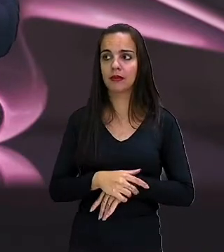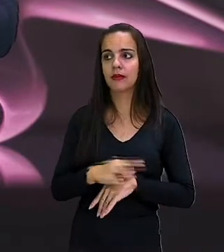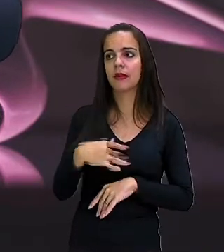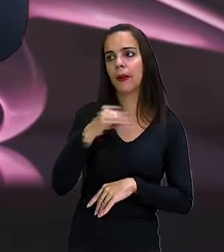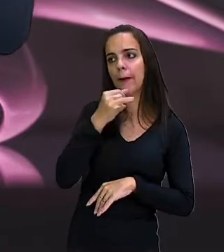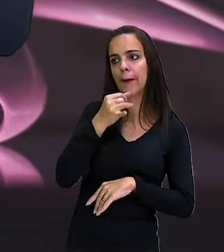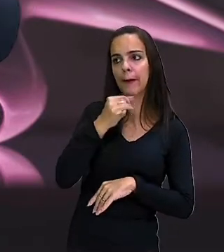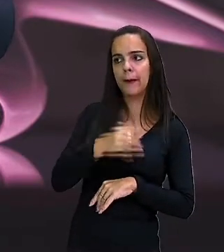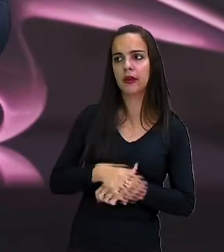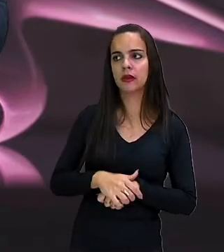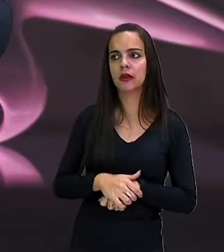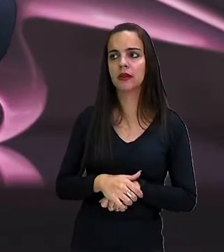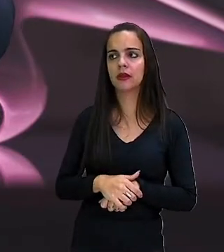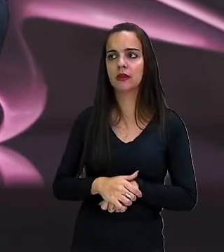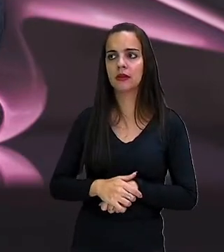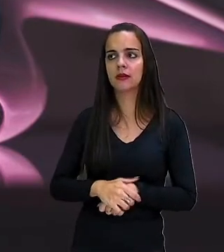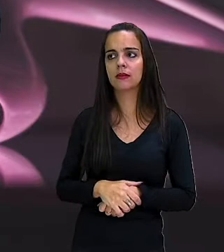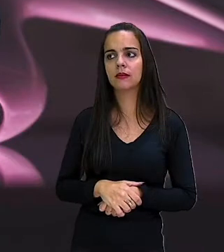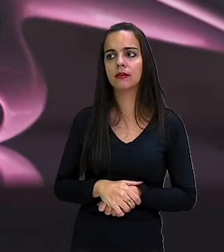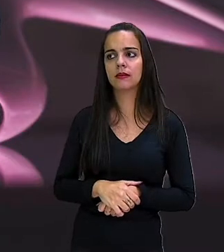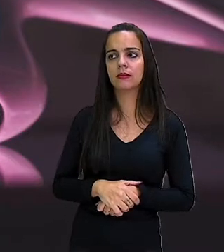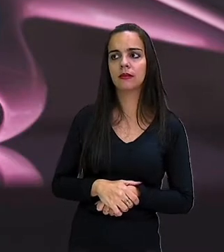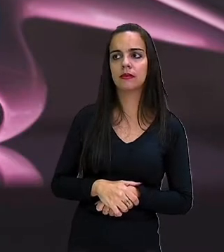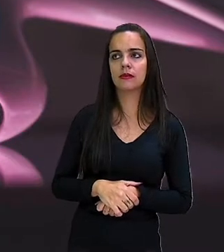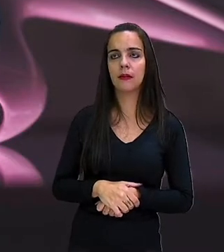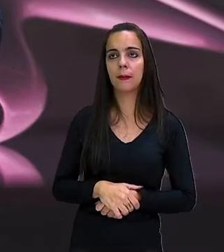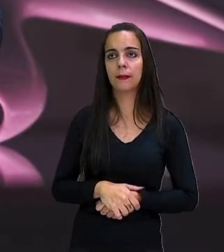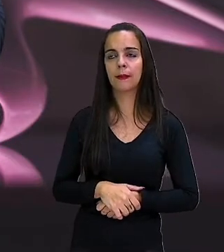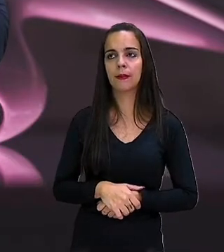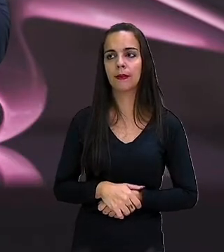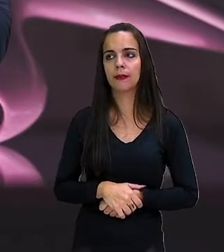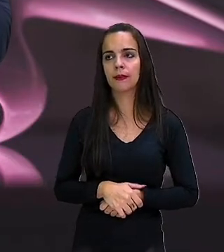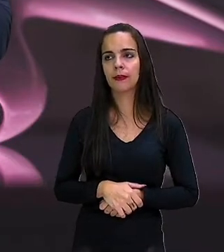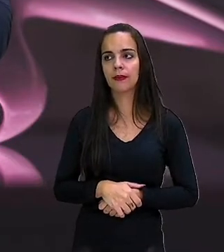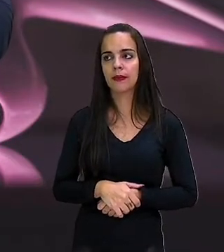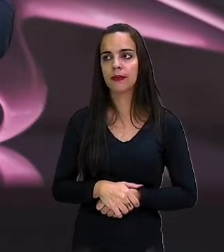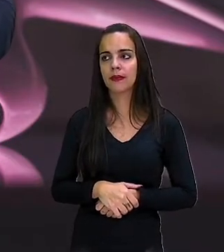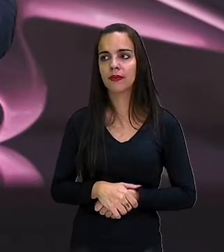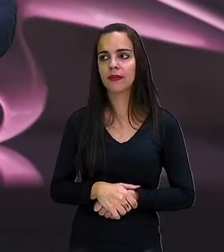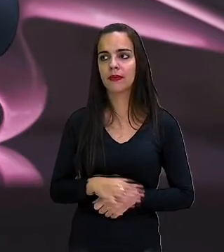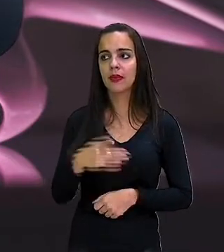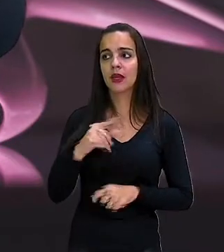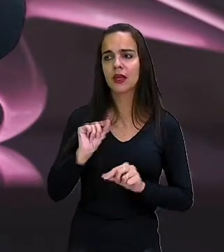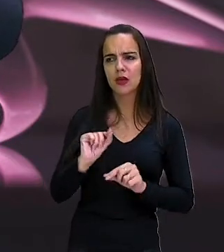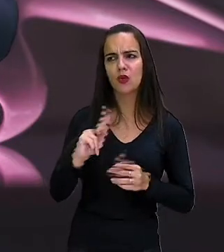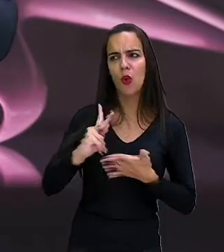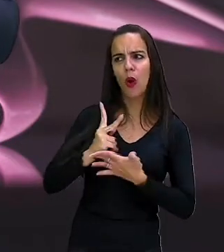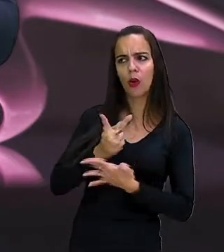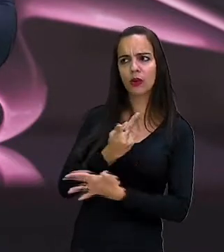gradually. Porque isso acontece